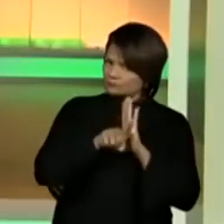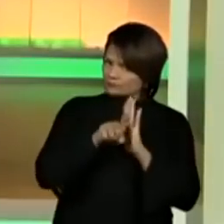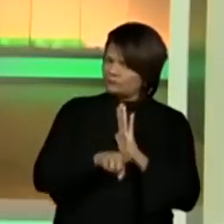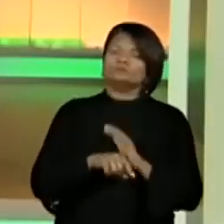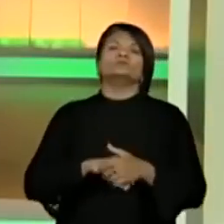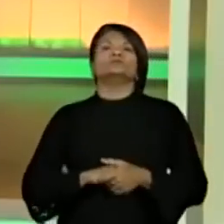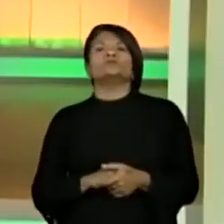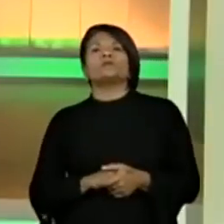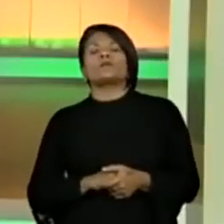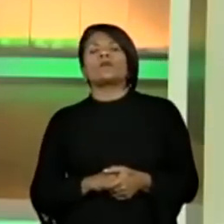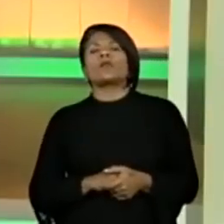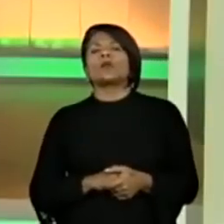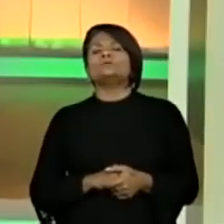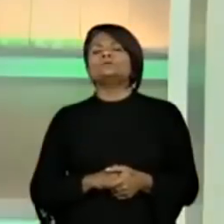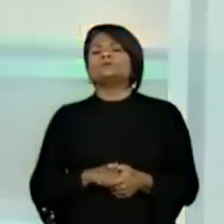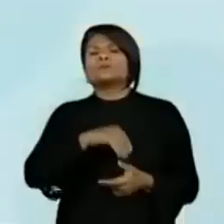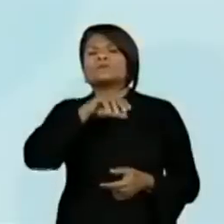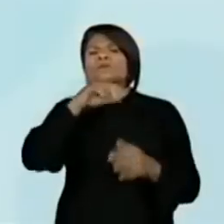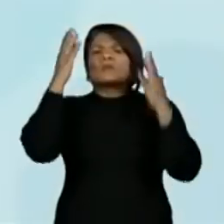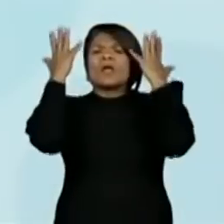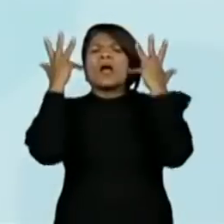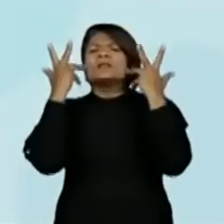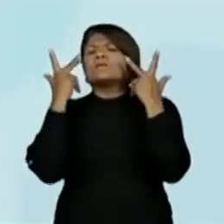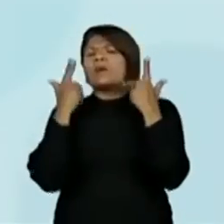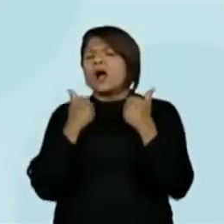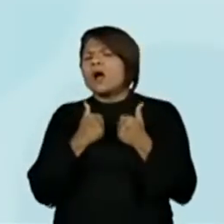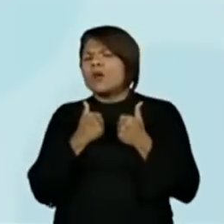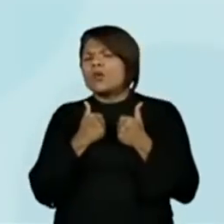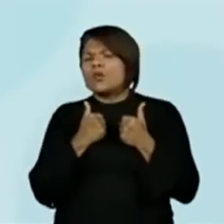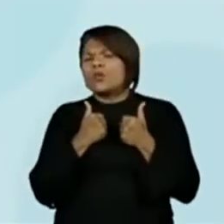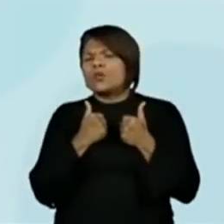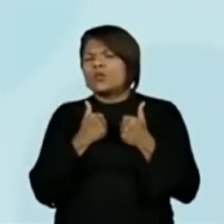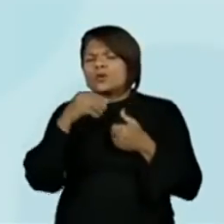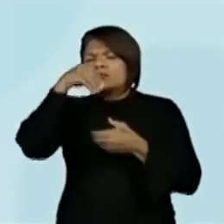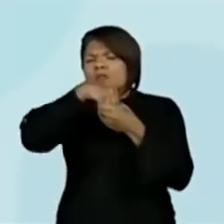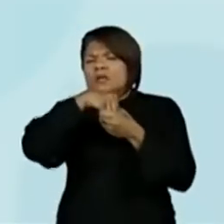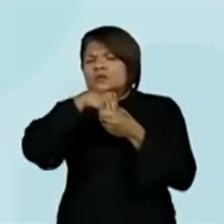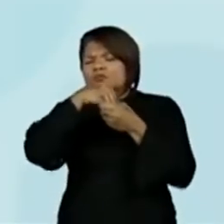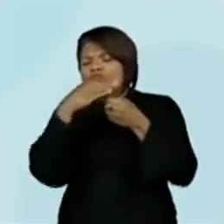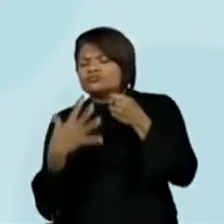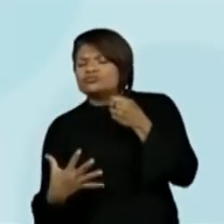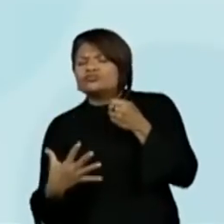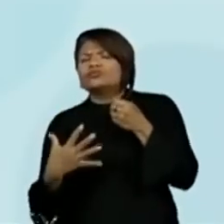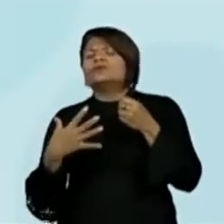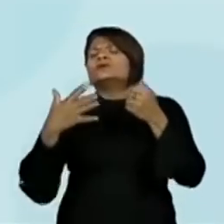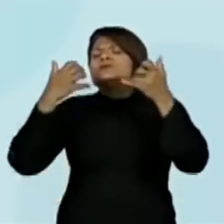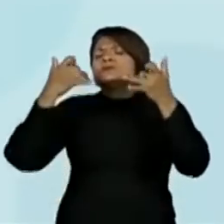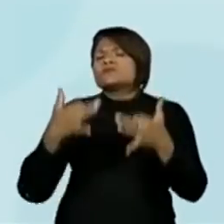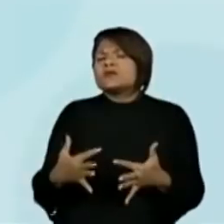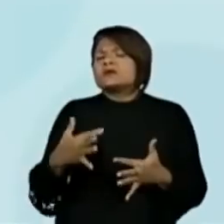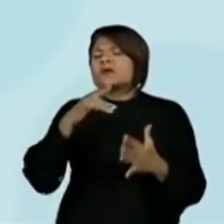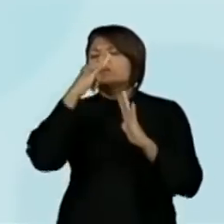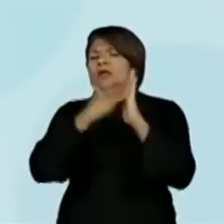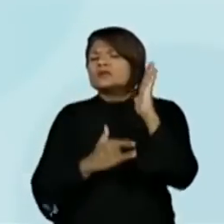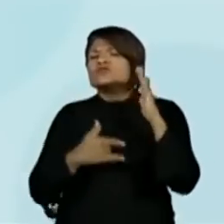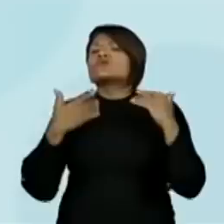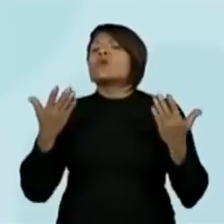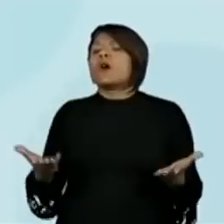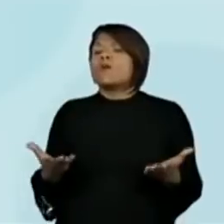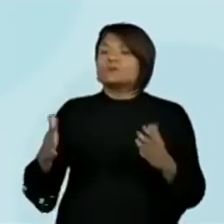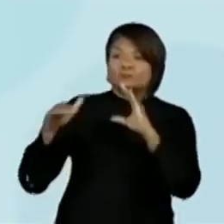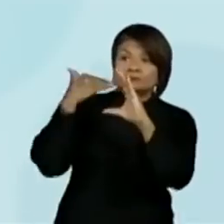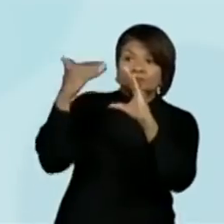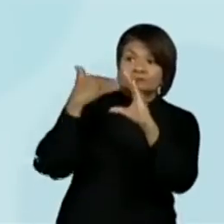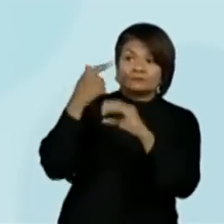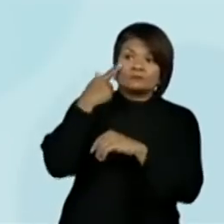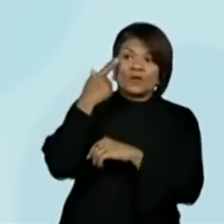Vamos voltar. Sobre qual animal o texto traz informações? E aí? Qual é o animal? Essa pergunta é fácil. Quero ver o chat ali.